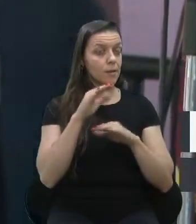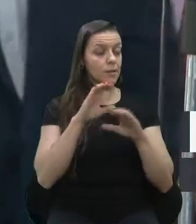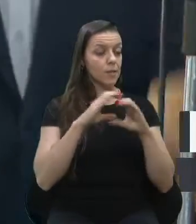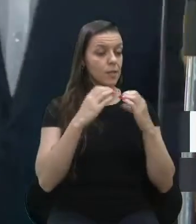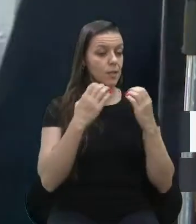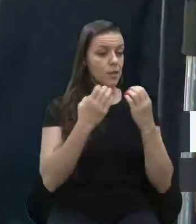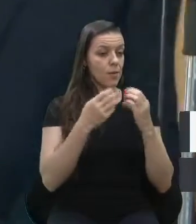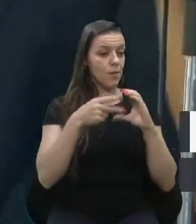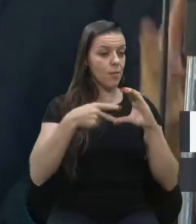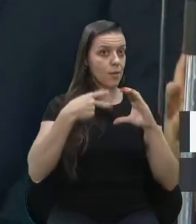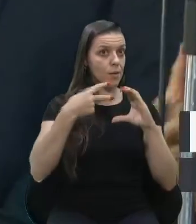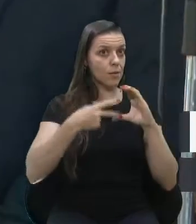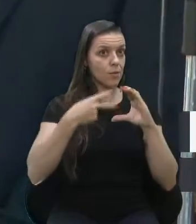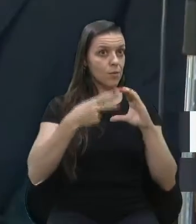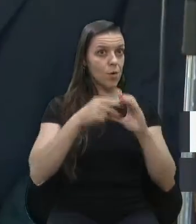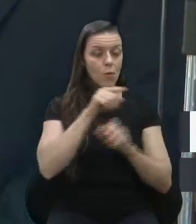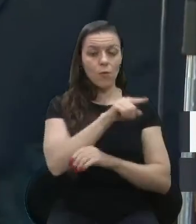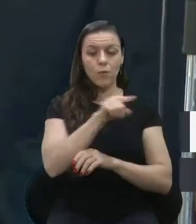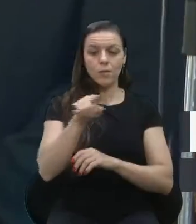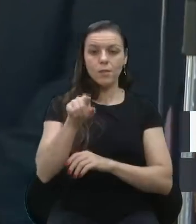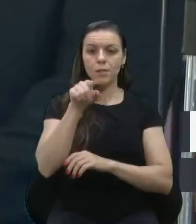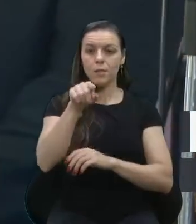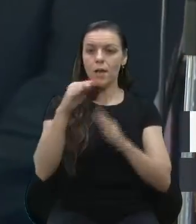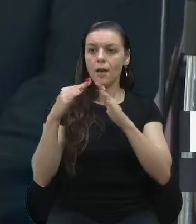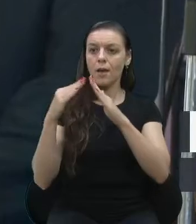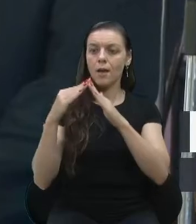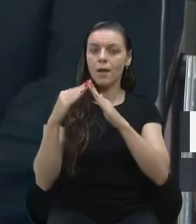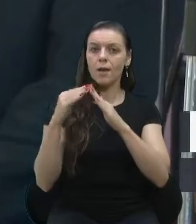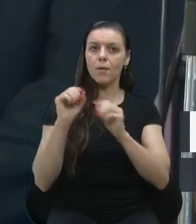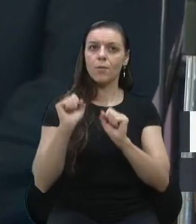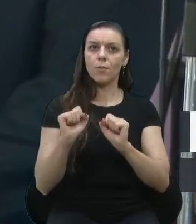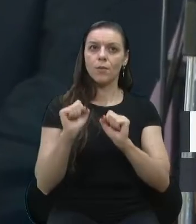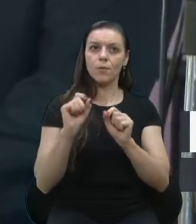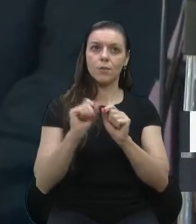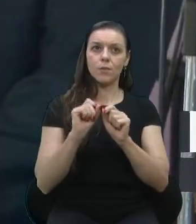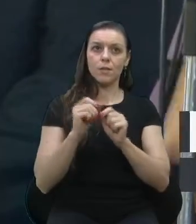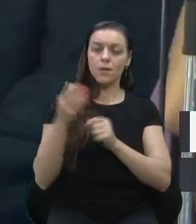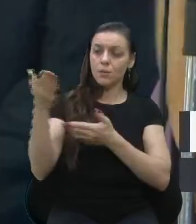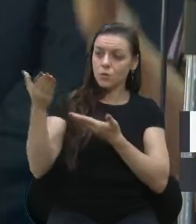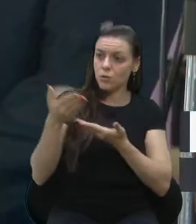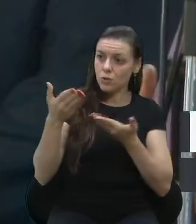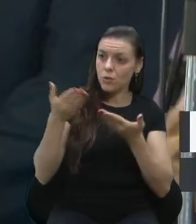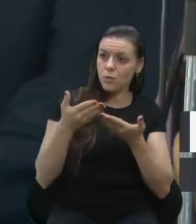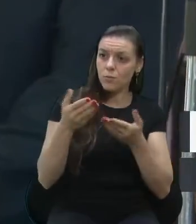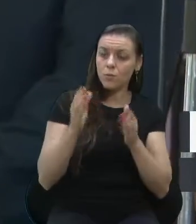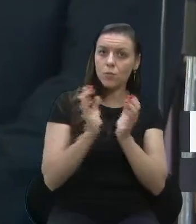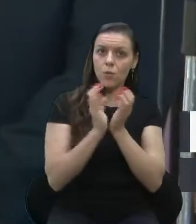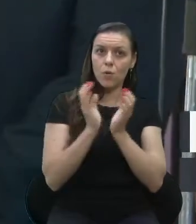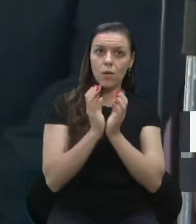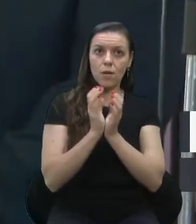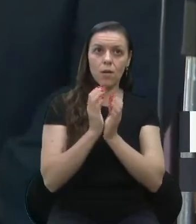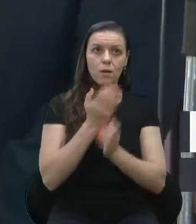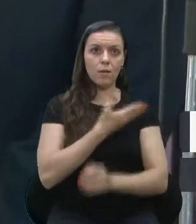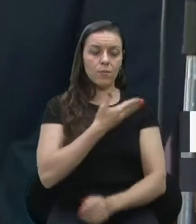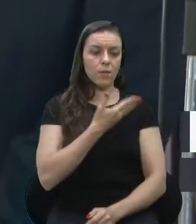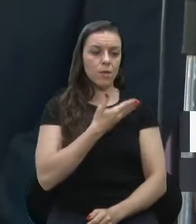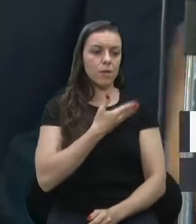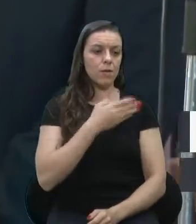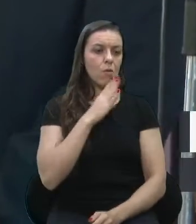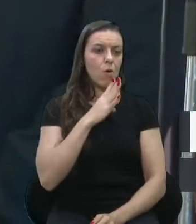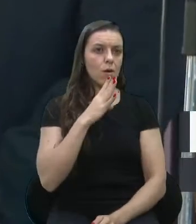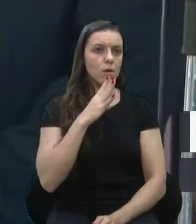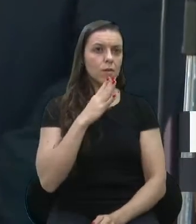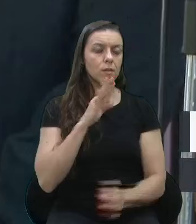Vereadores, o você que está em casa pode fazer. Chame o seu colega, seu amigo, seu conhecido,